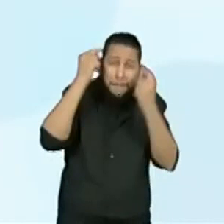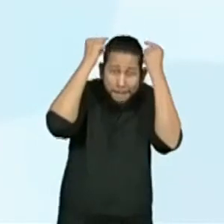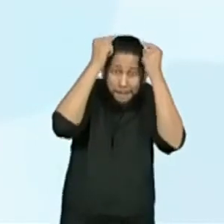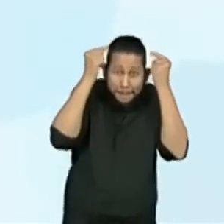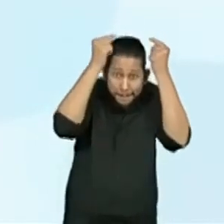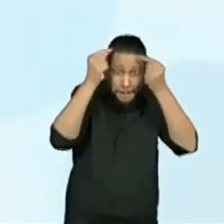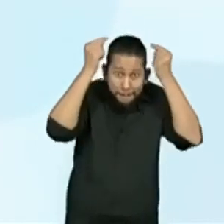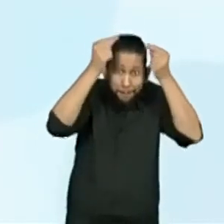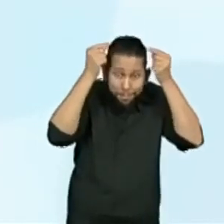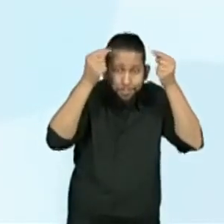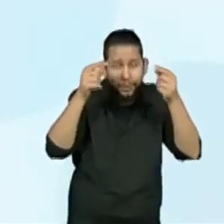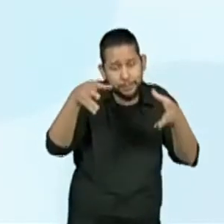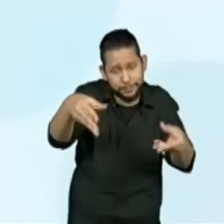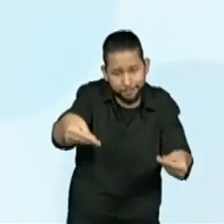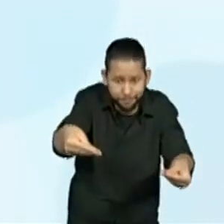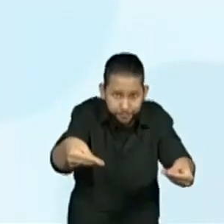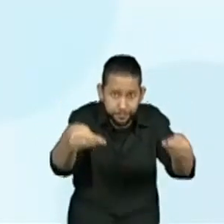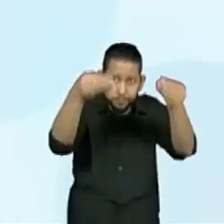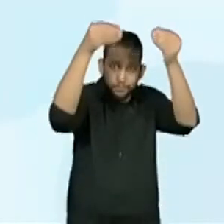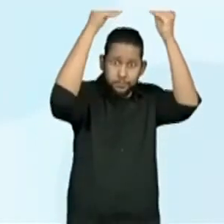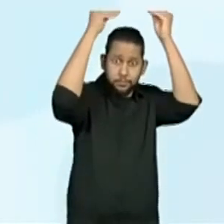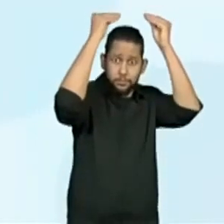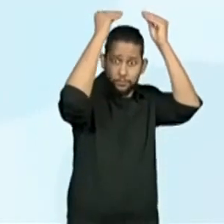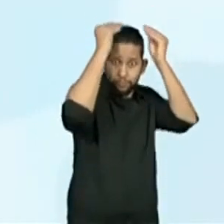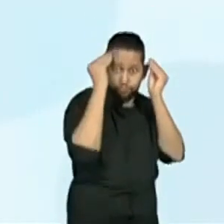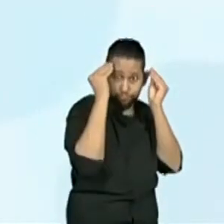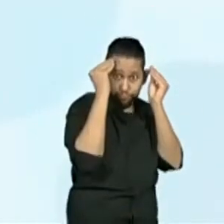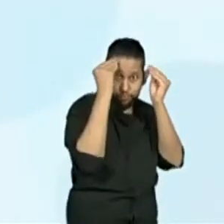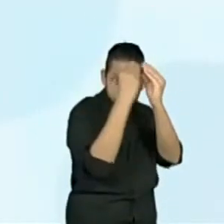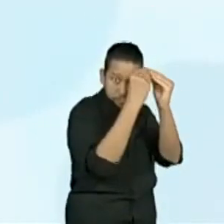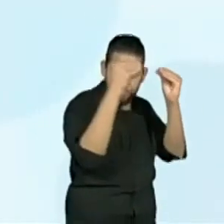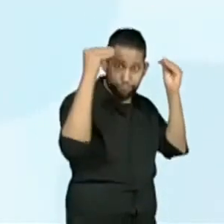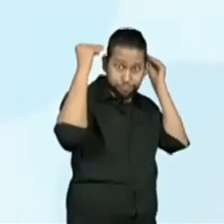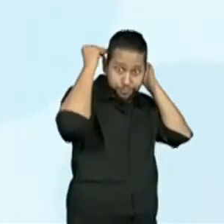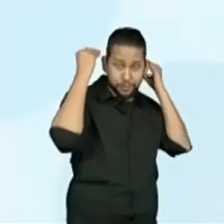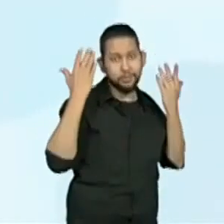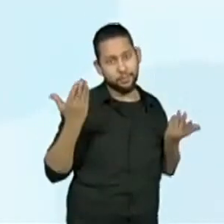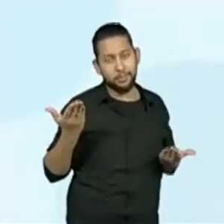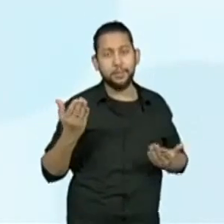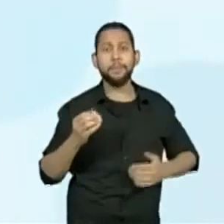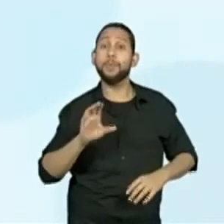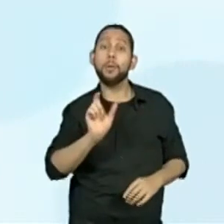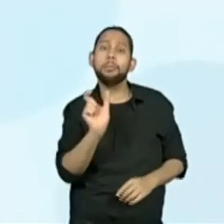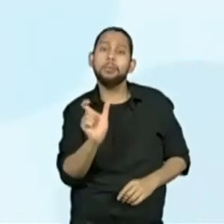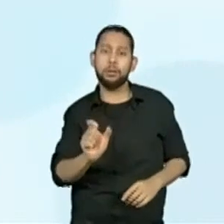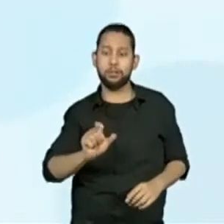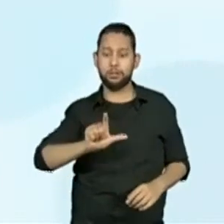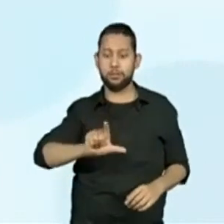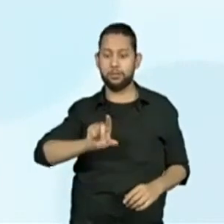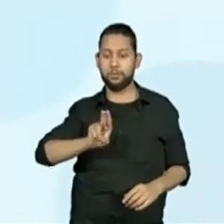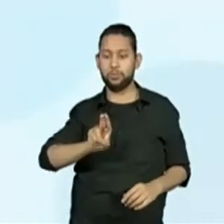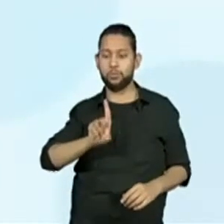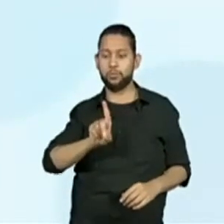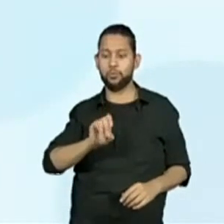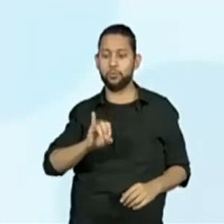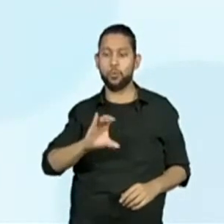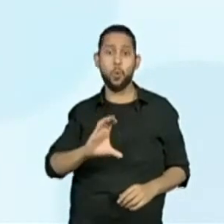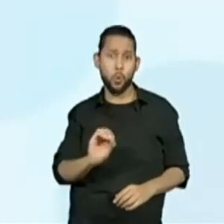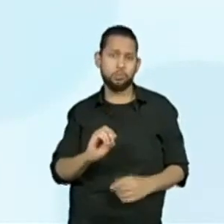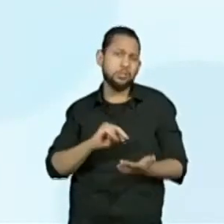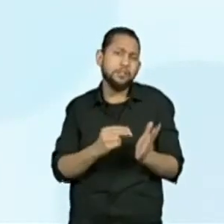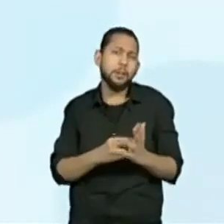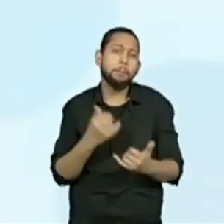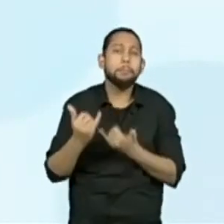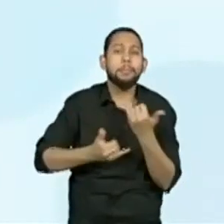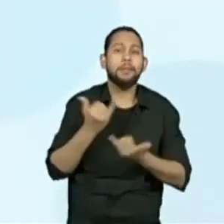lúdico e engraçado. Lúdico é de brincadeira, tá, gente? Engraçado das brincadeiras infantis. O jogo está presente no